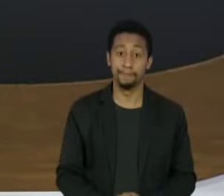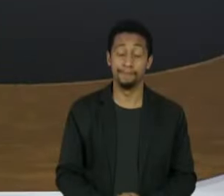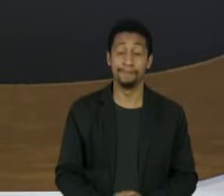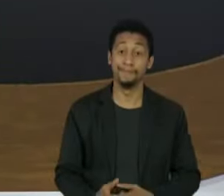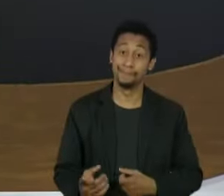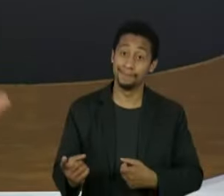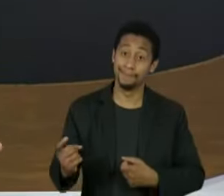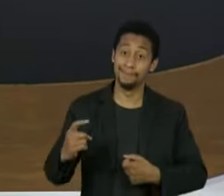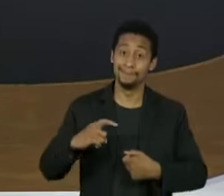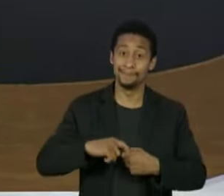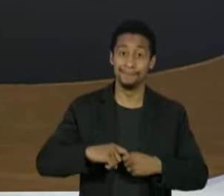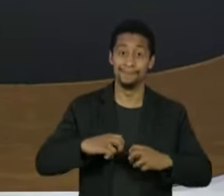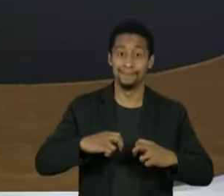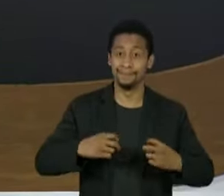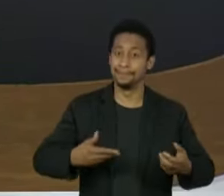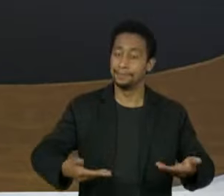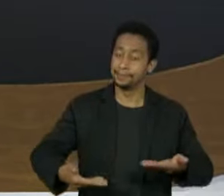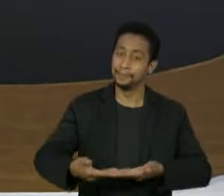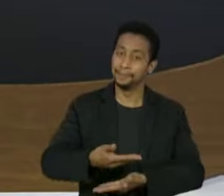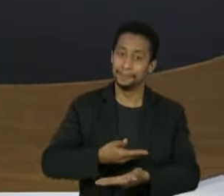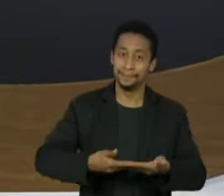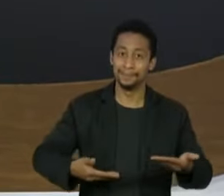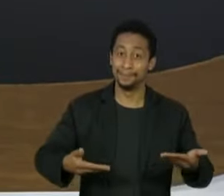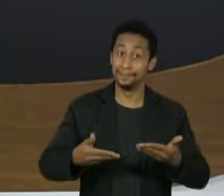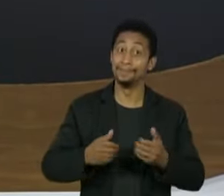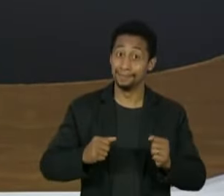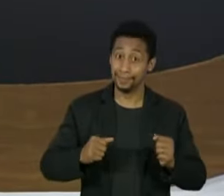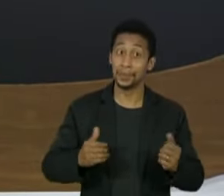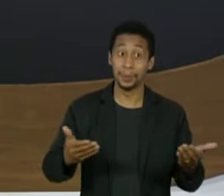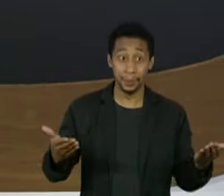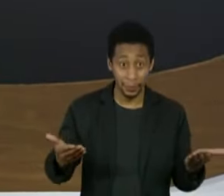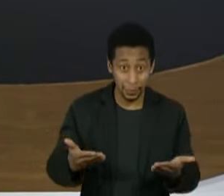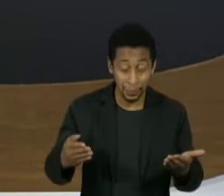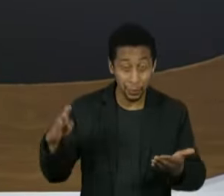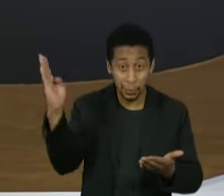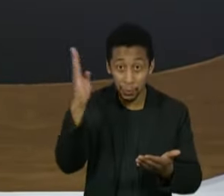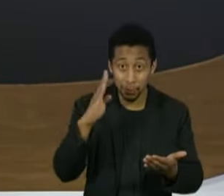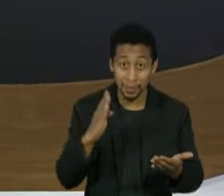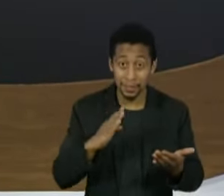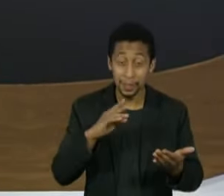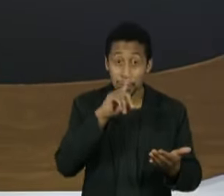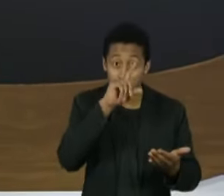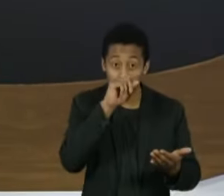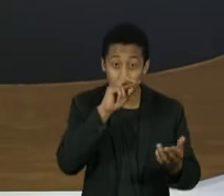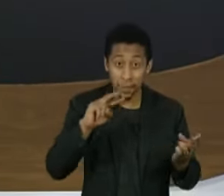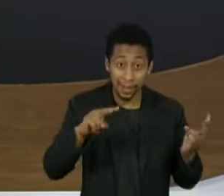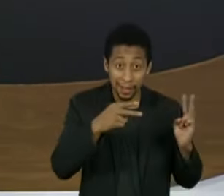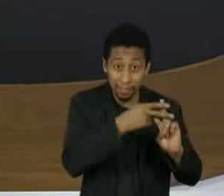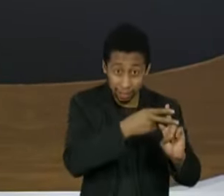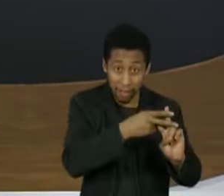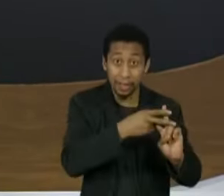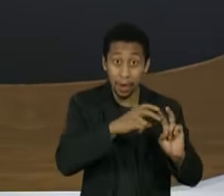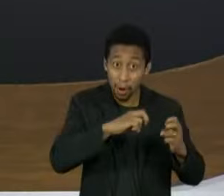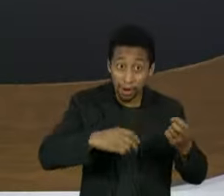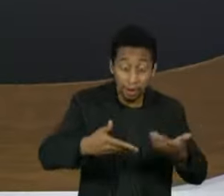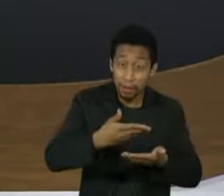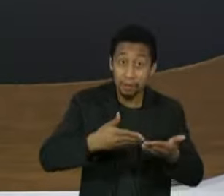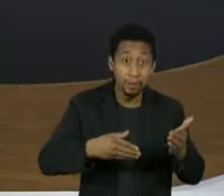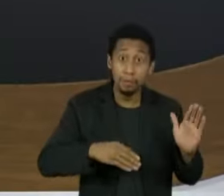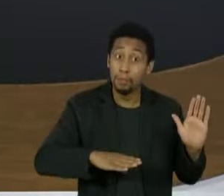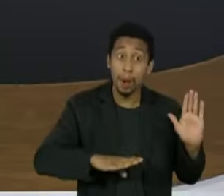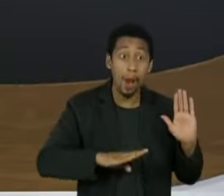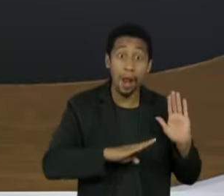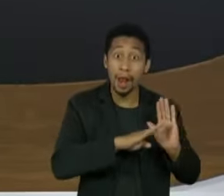Estamos de volta com o Roda Viva que é um dos assuntos mais comentados do Brasil no Twitter nessa noite. Você pode assistir no Twitter, assistir no